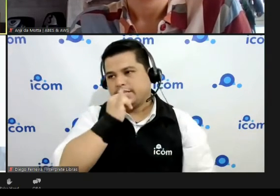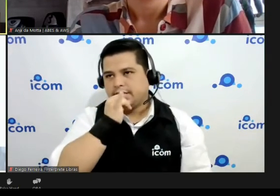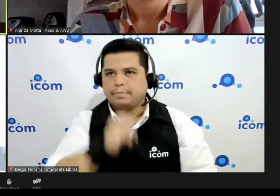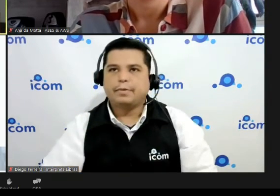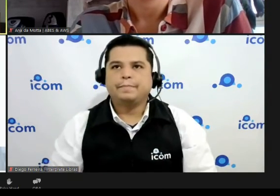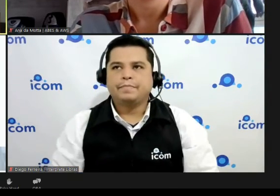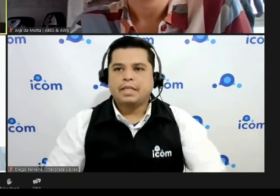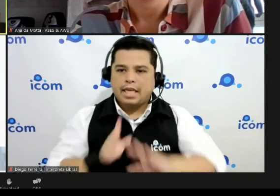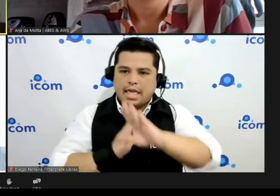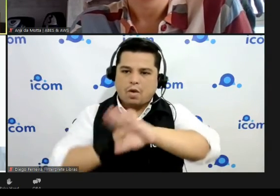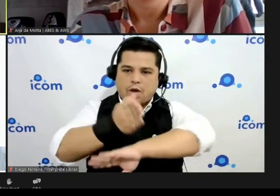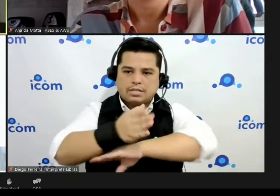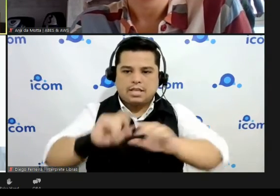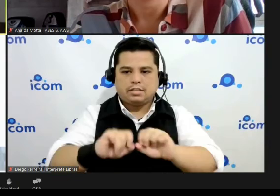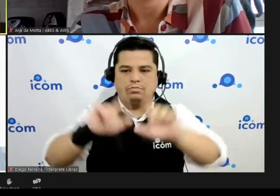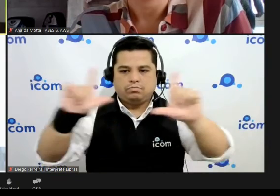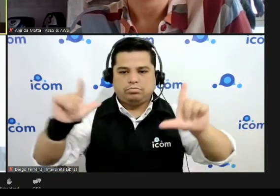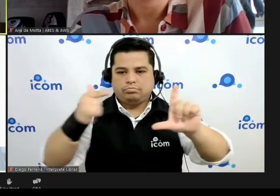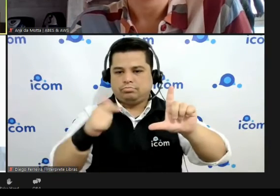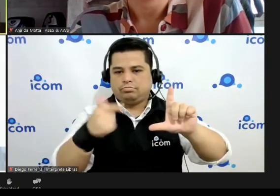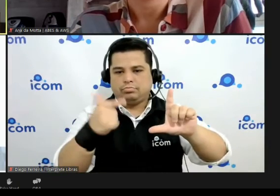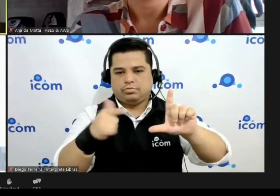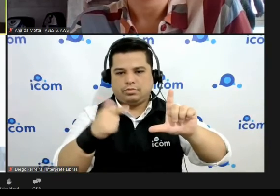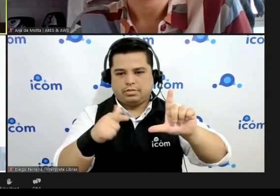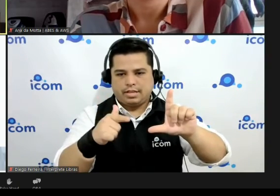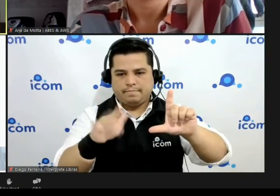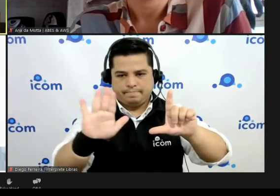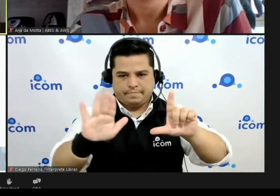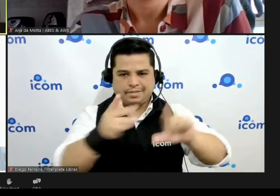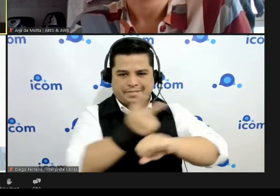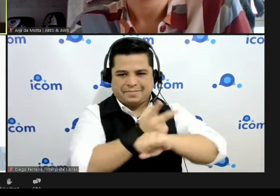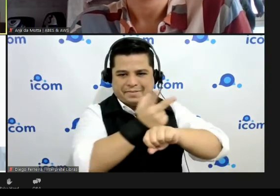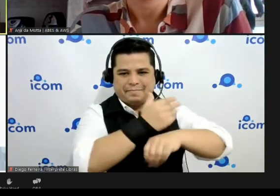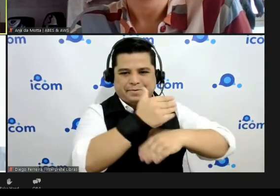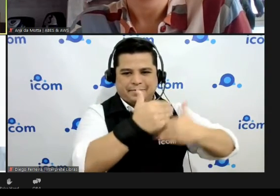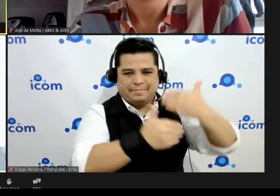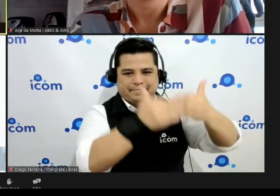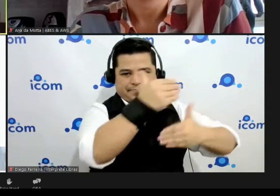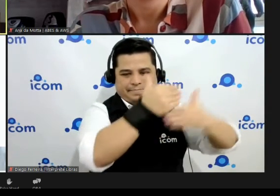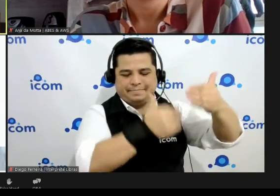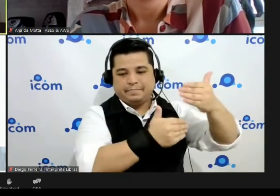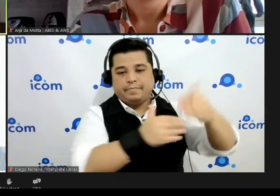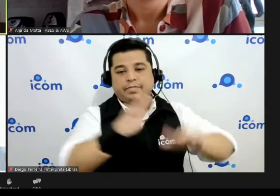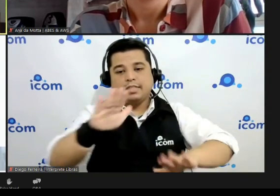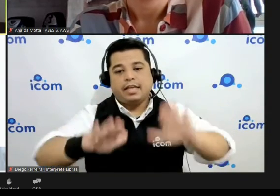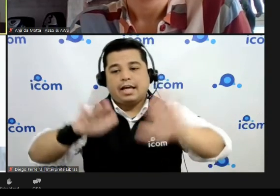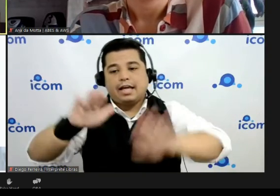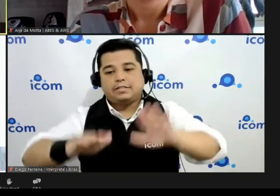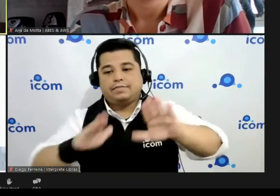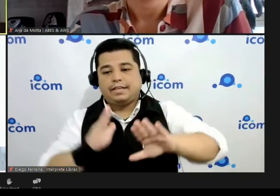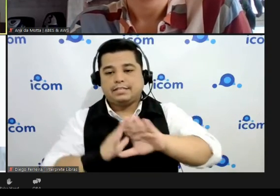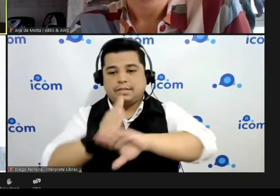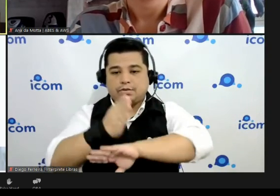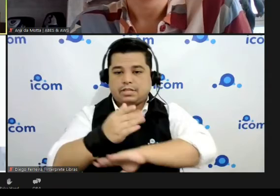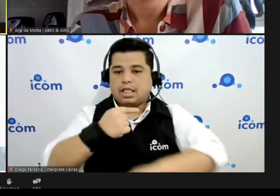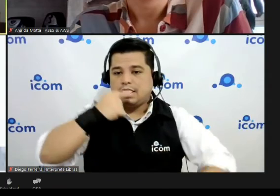tenho deixa eu chamar eu tenho por exemplo um mercado fluido vou dar um exemplo aqui